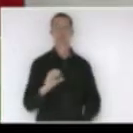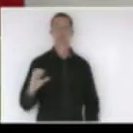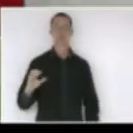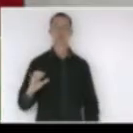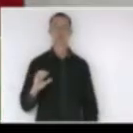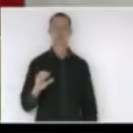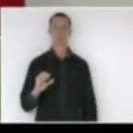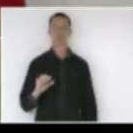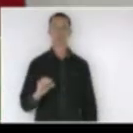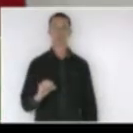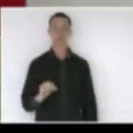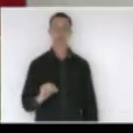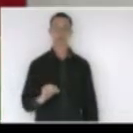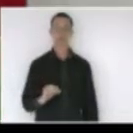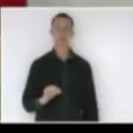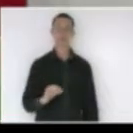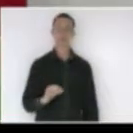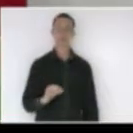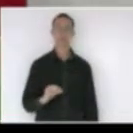ela